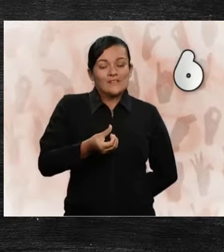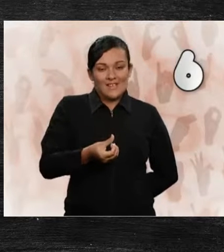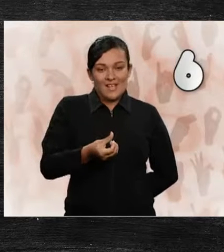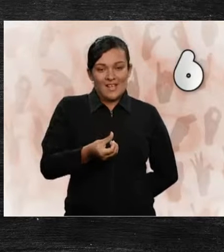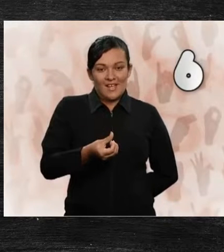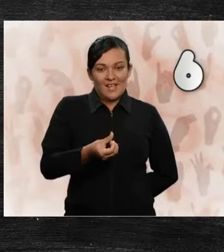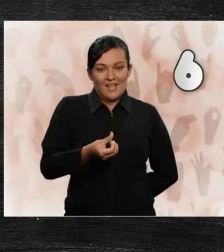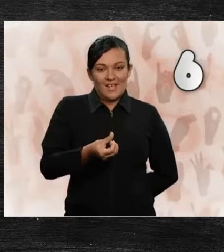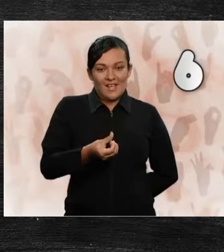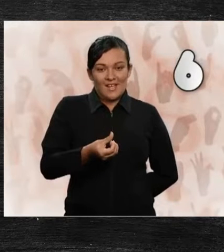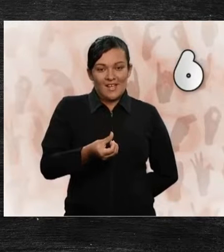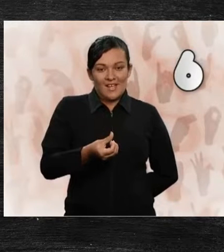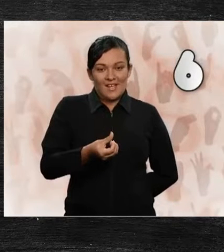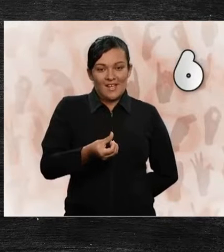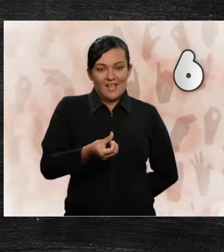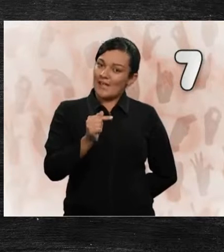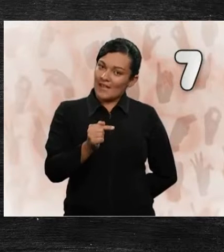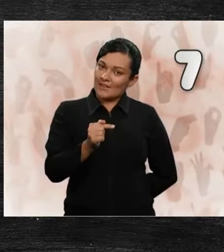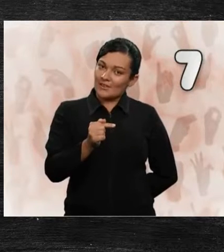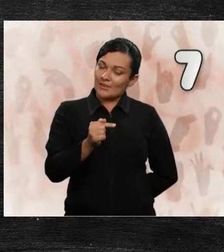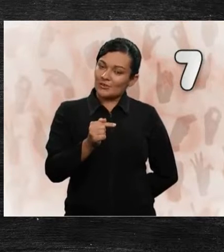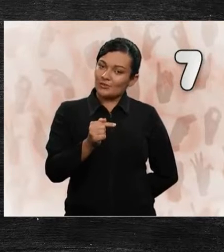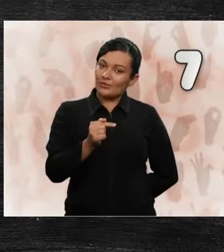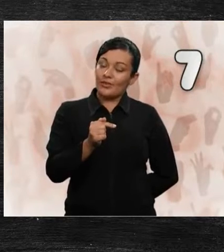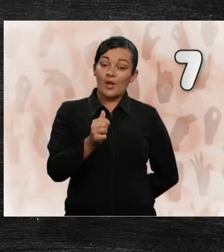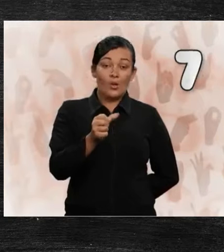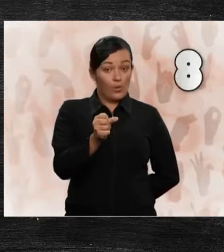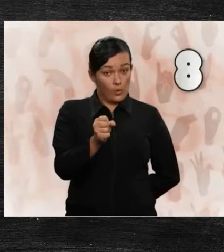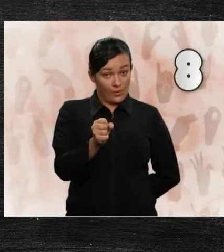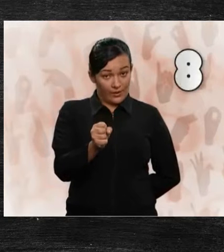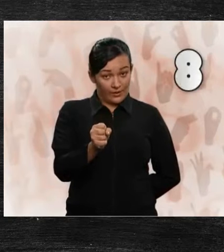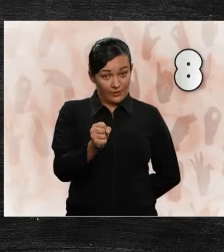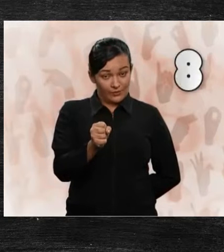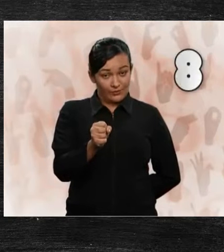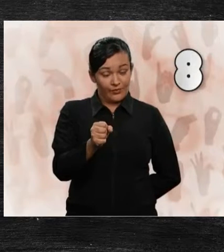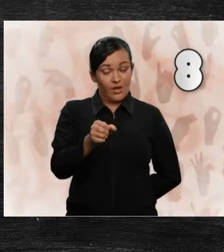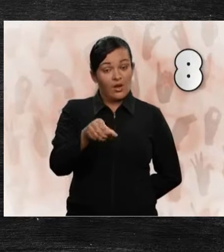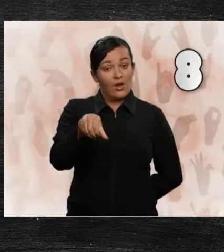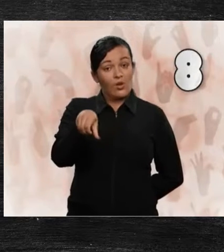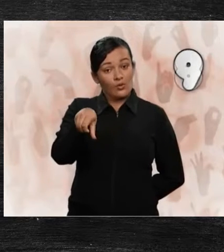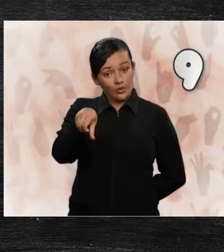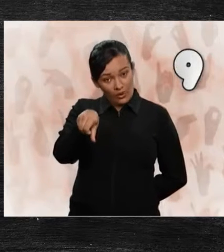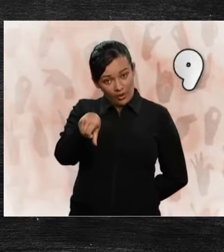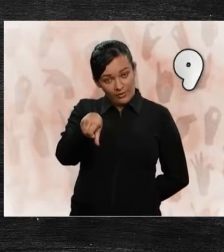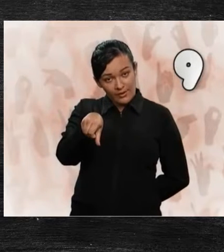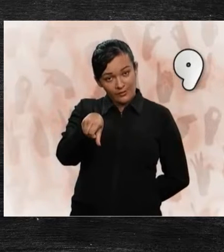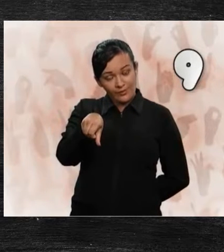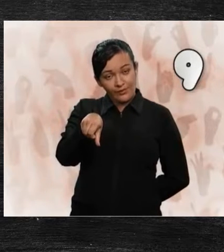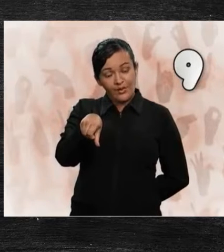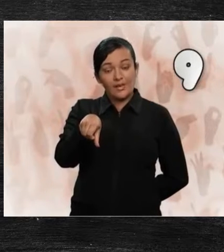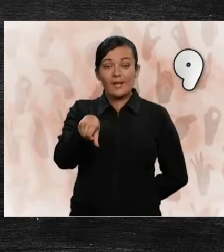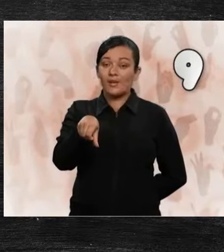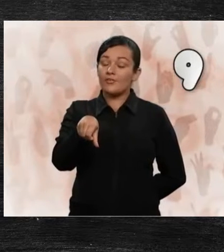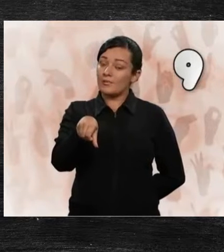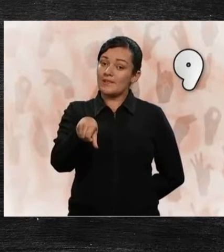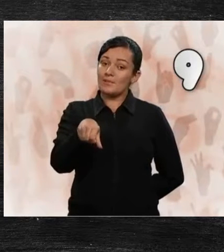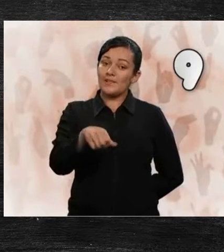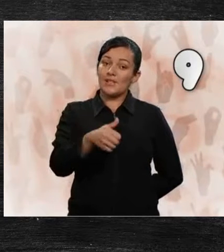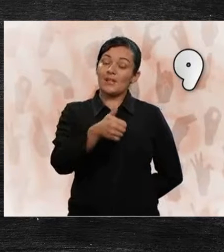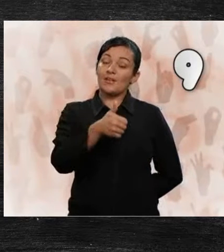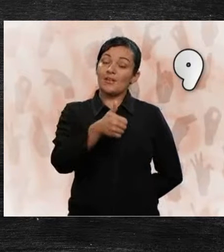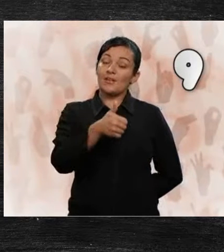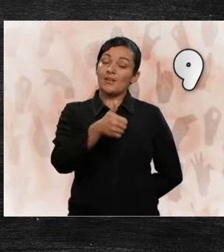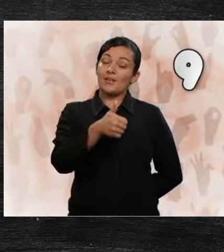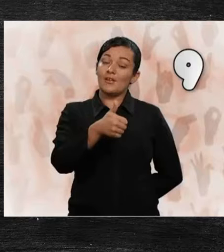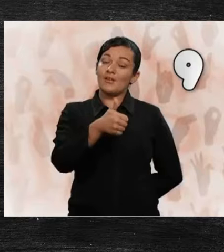o seis, o sete, o oito, o nove. E agora, vamos